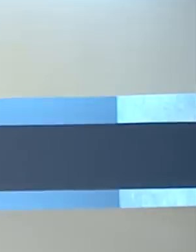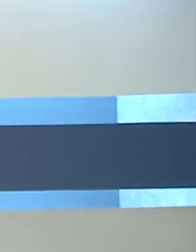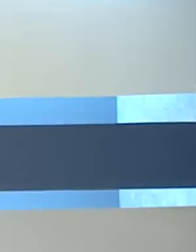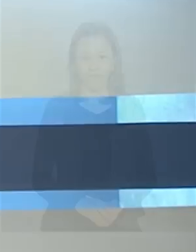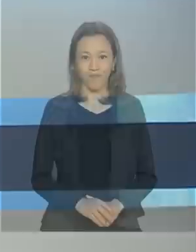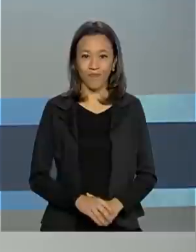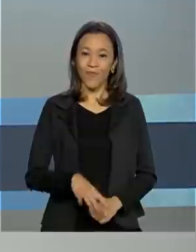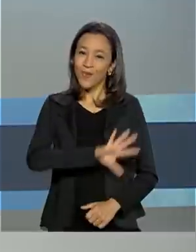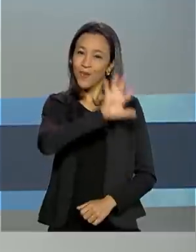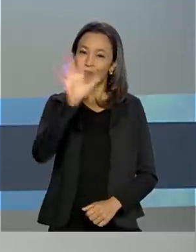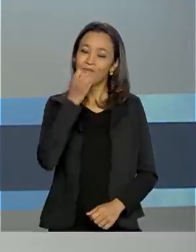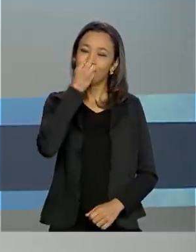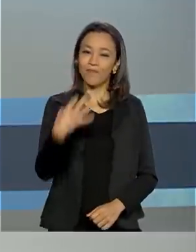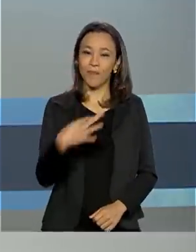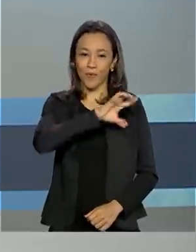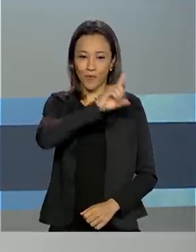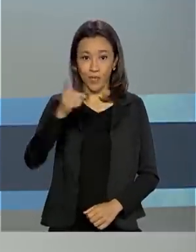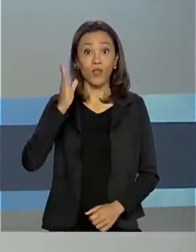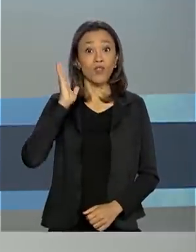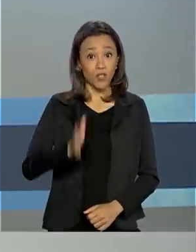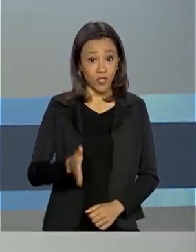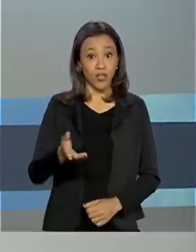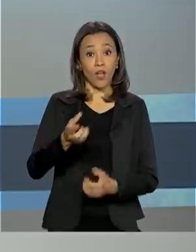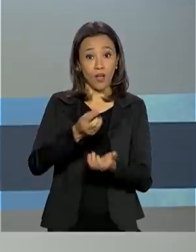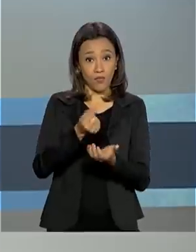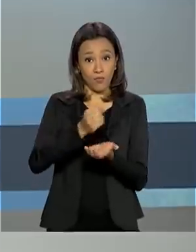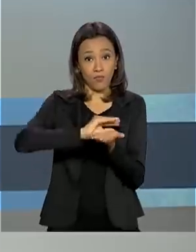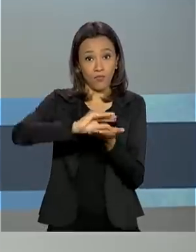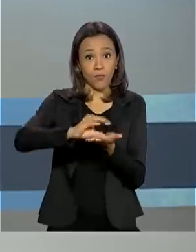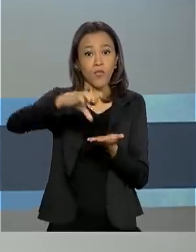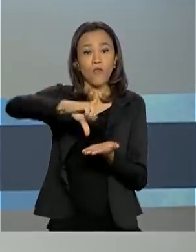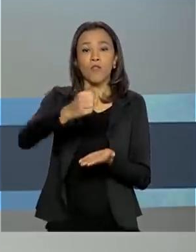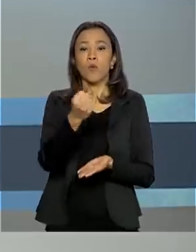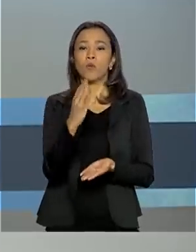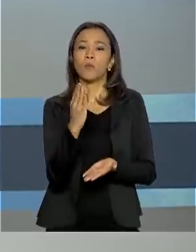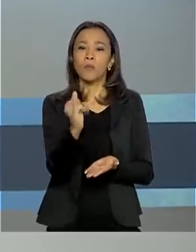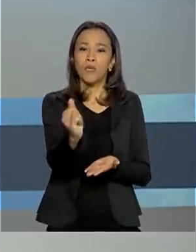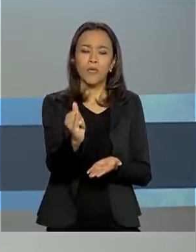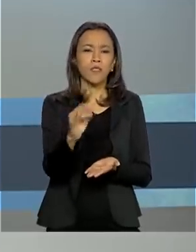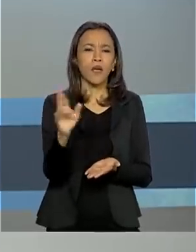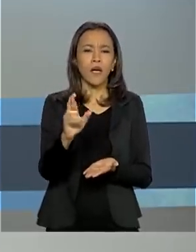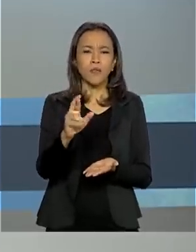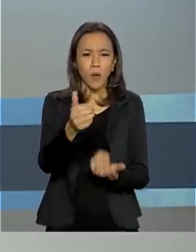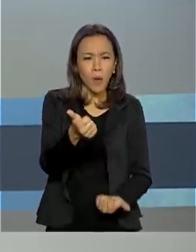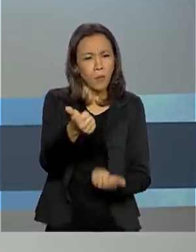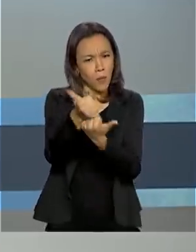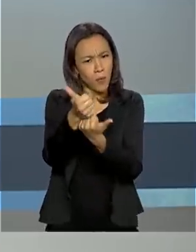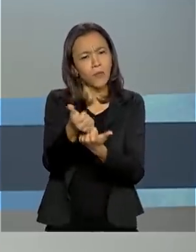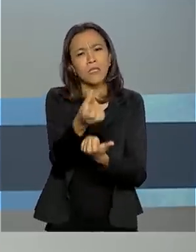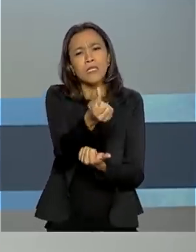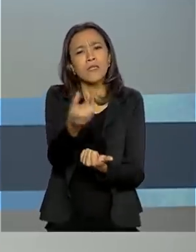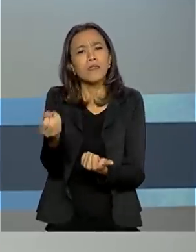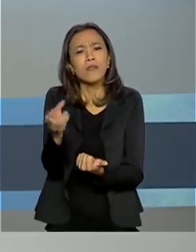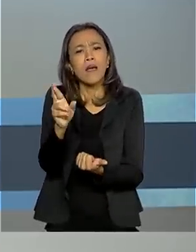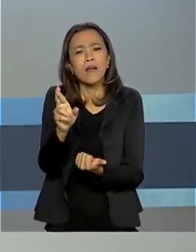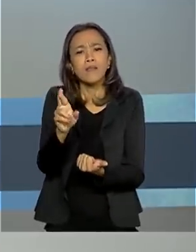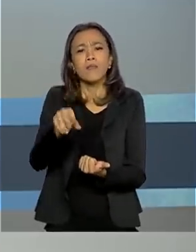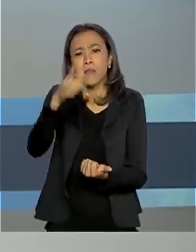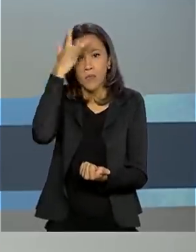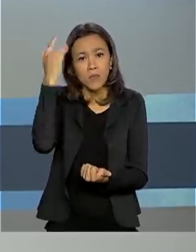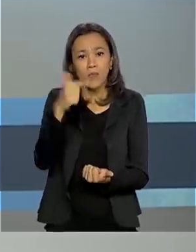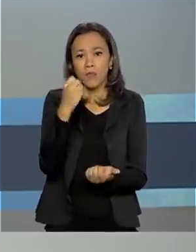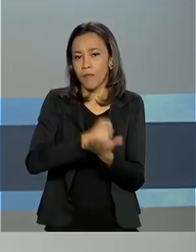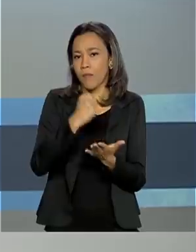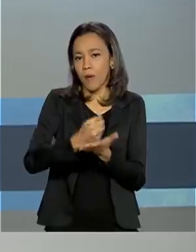Olá, bom dia! Liberados 98 bilhões de reais para o auxílio de 600 reais aos trabalhadores informais.